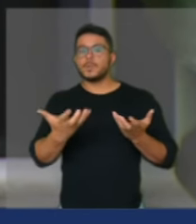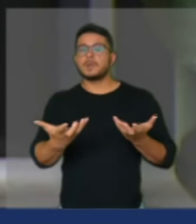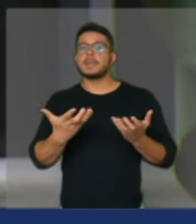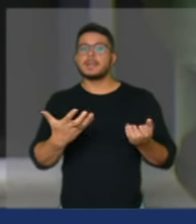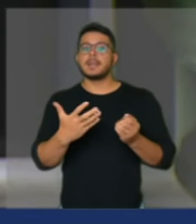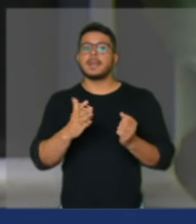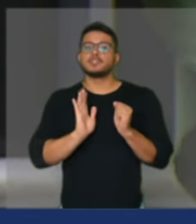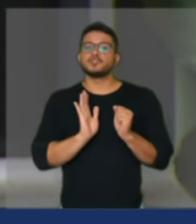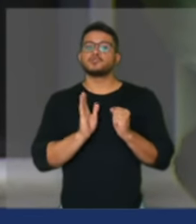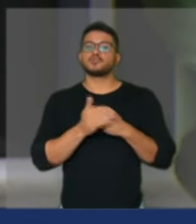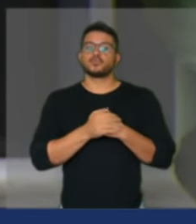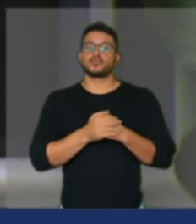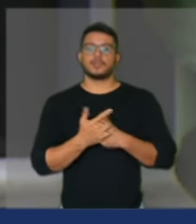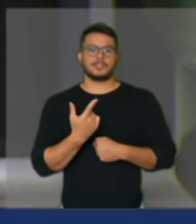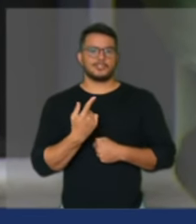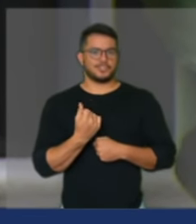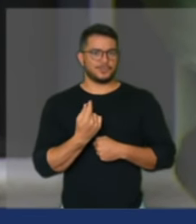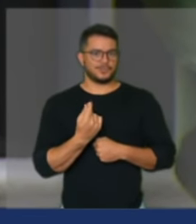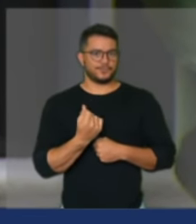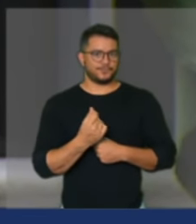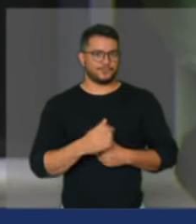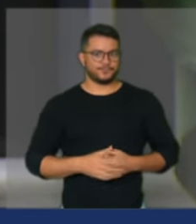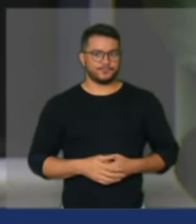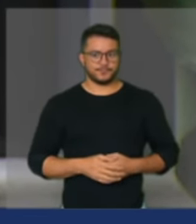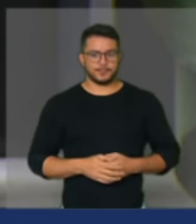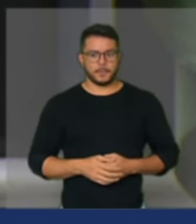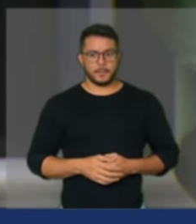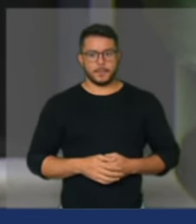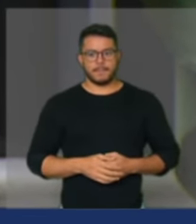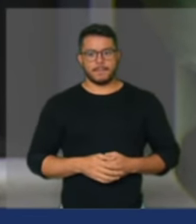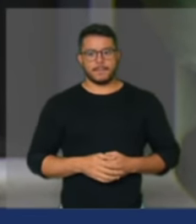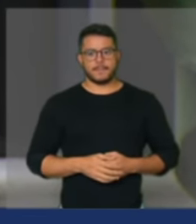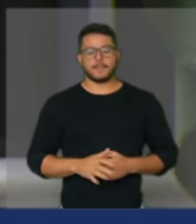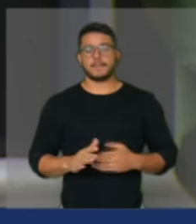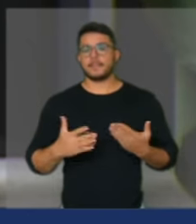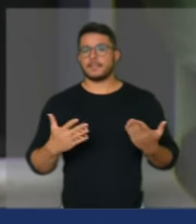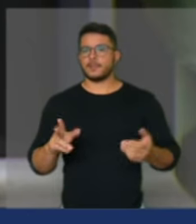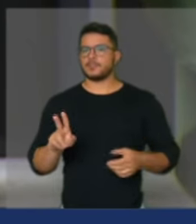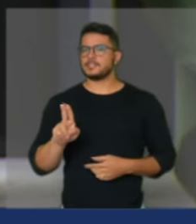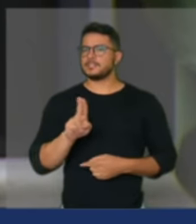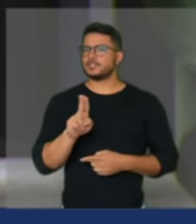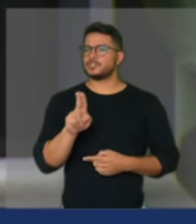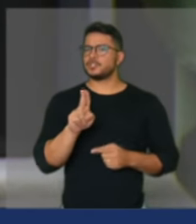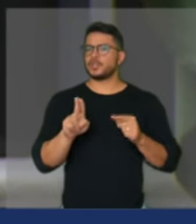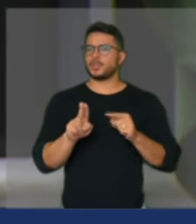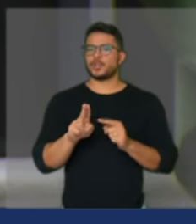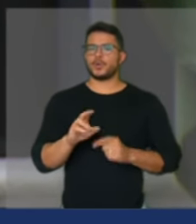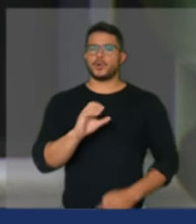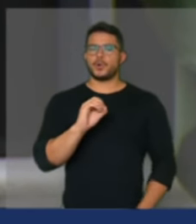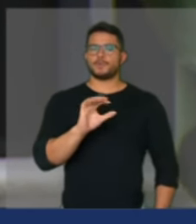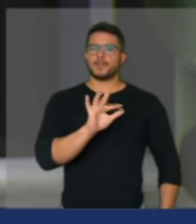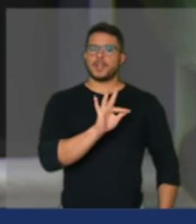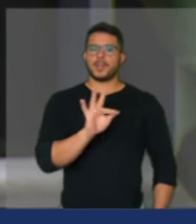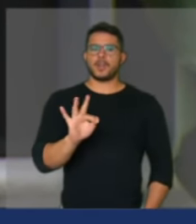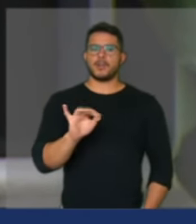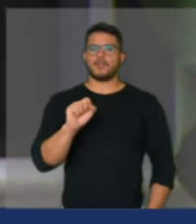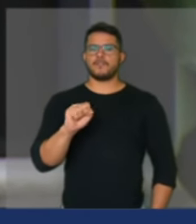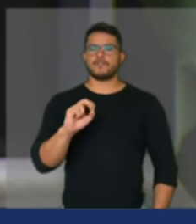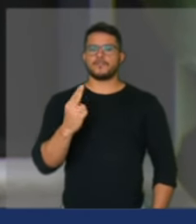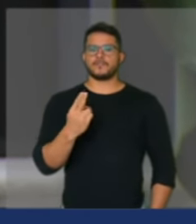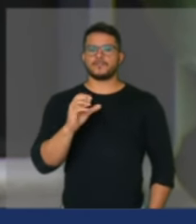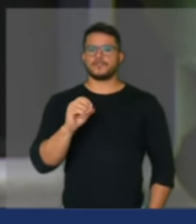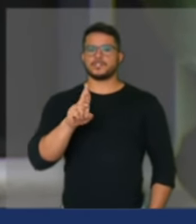digamos assim é um nome dado a essas contas